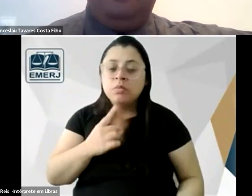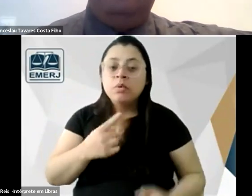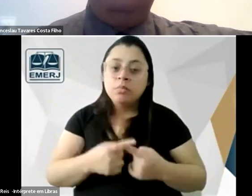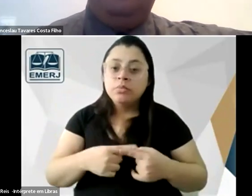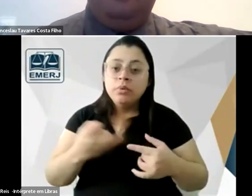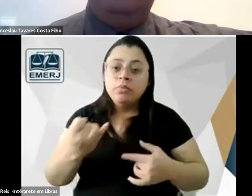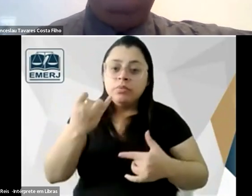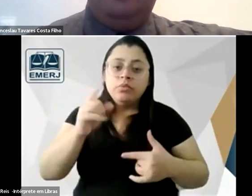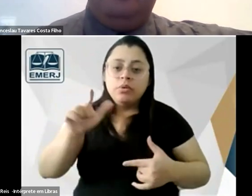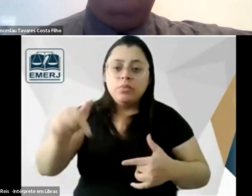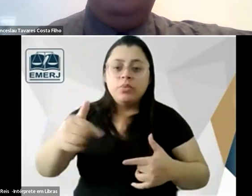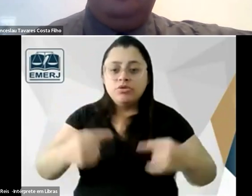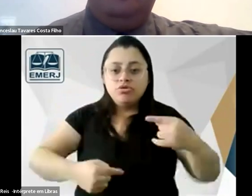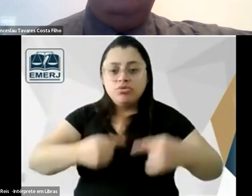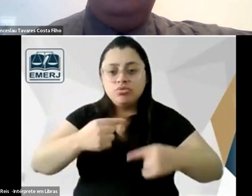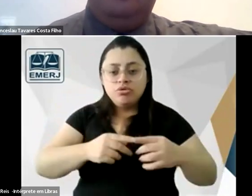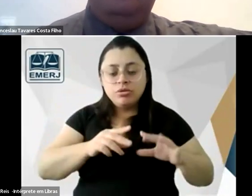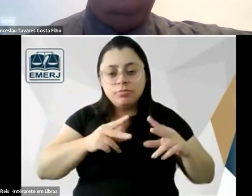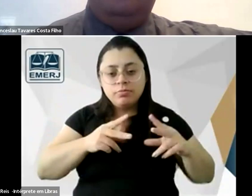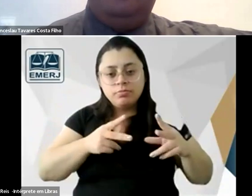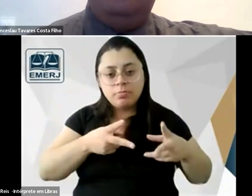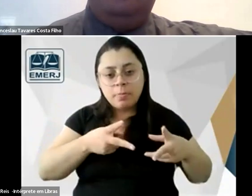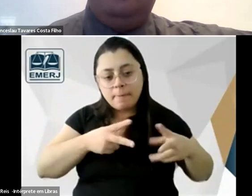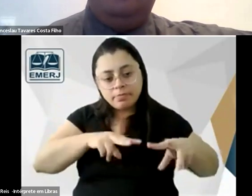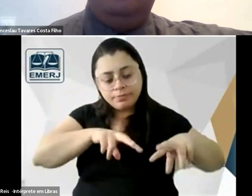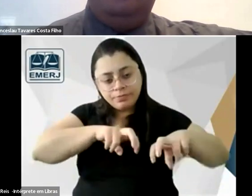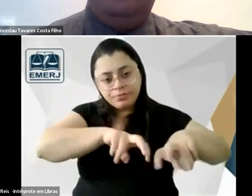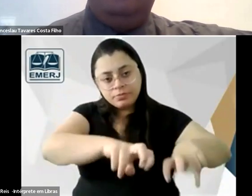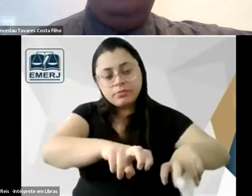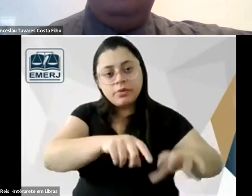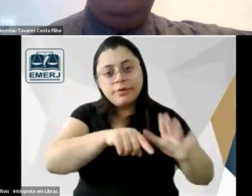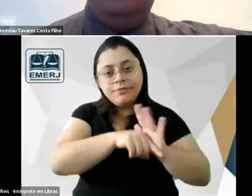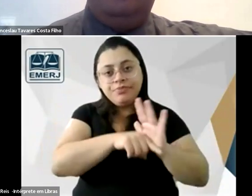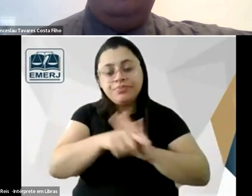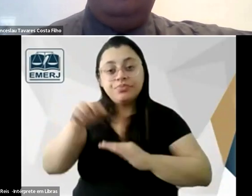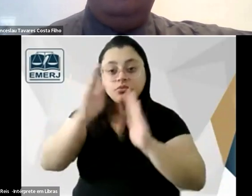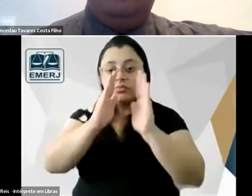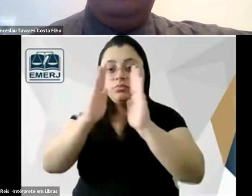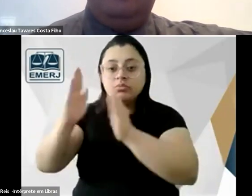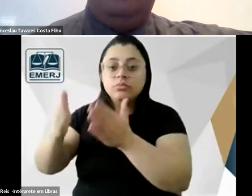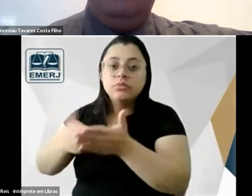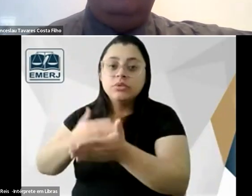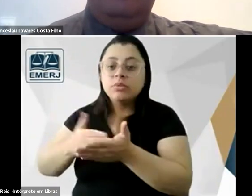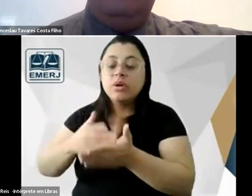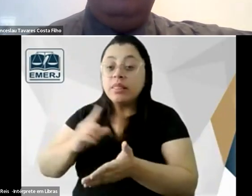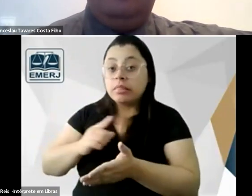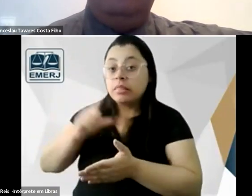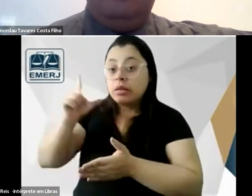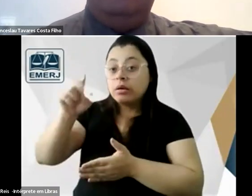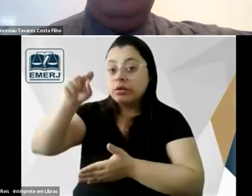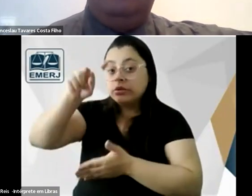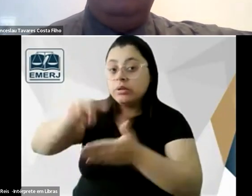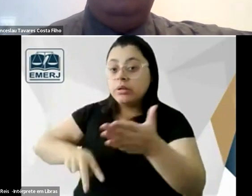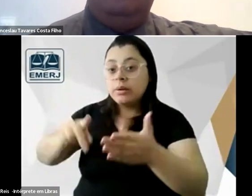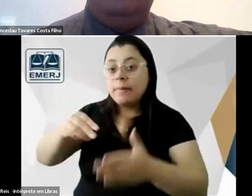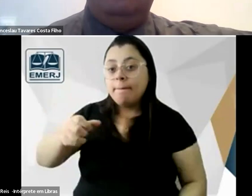mais calma e ver inclusive analisando porque eu acho que na biblioteca do Recife da faculdade de direito tem a edição que ele leu de Marx